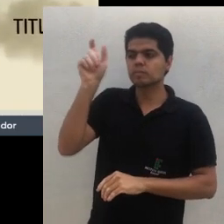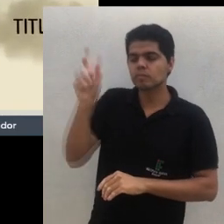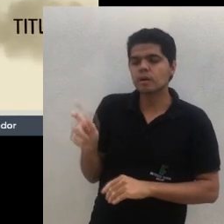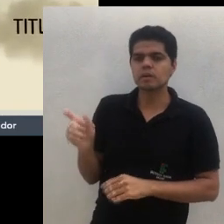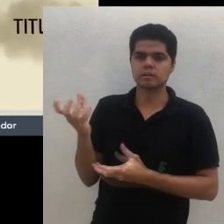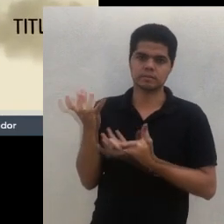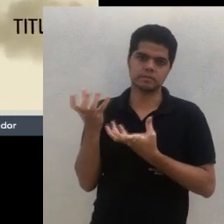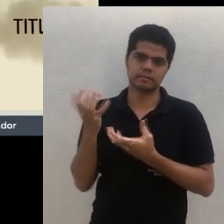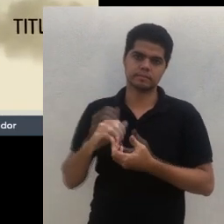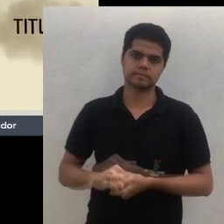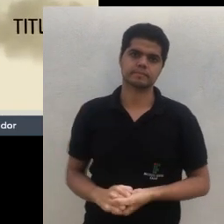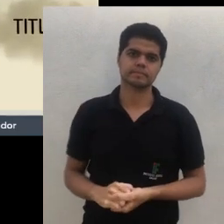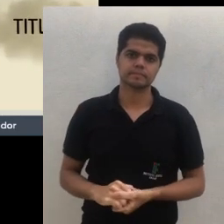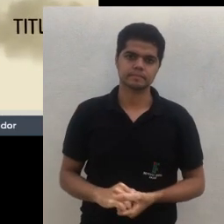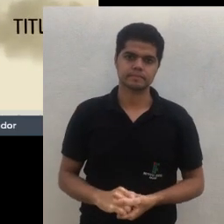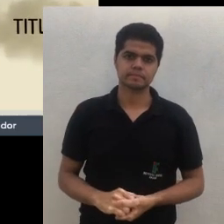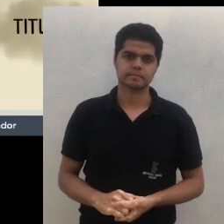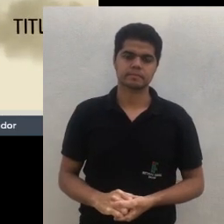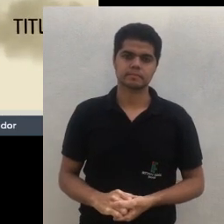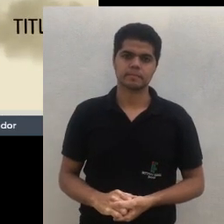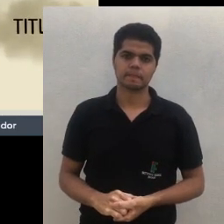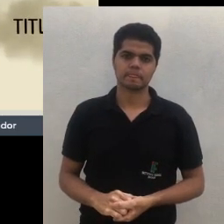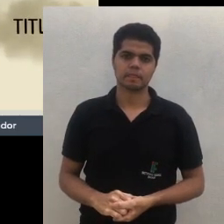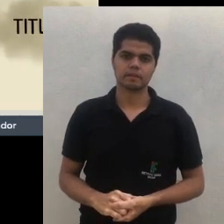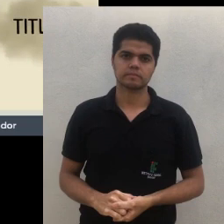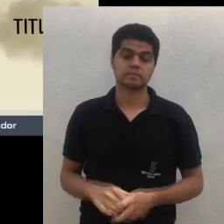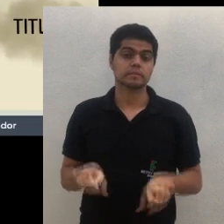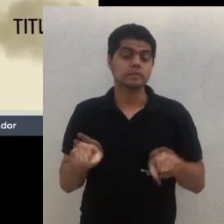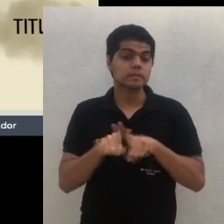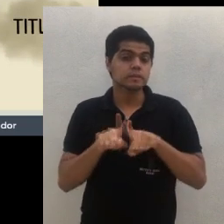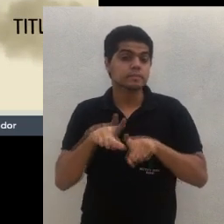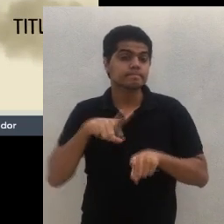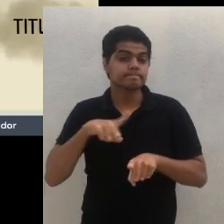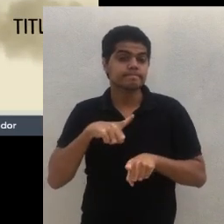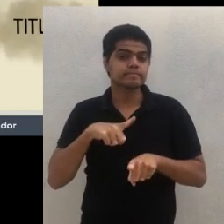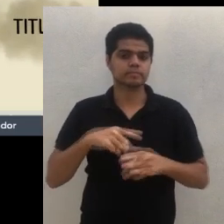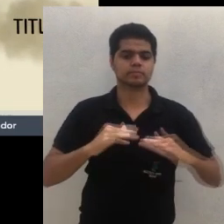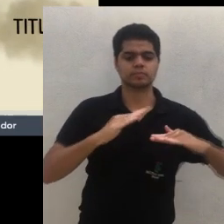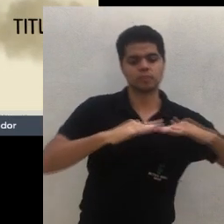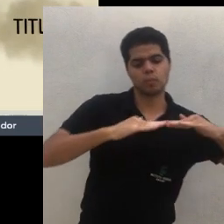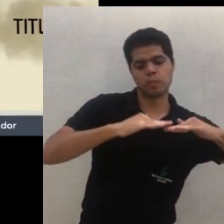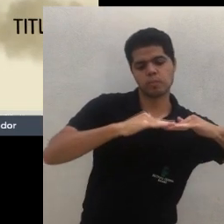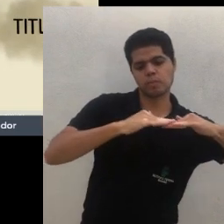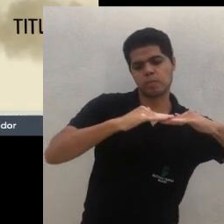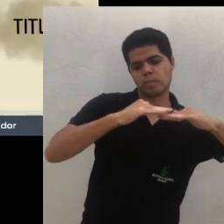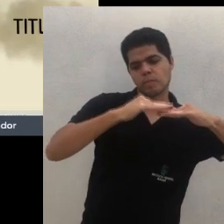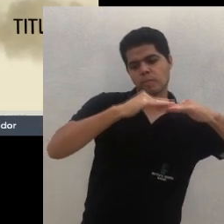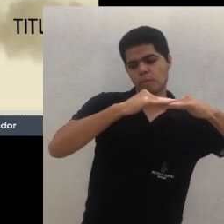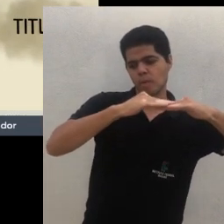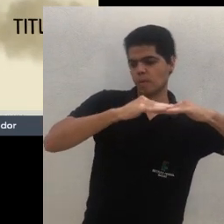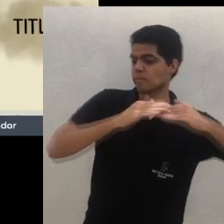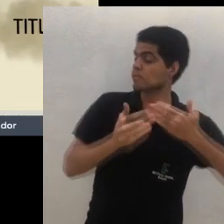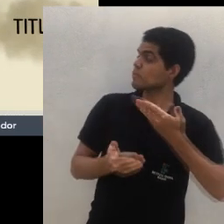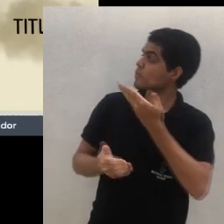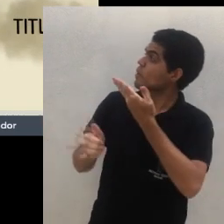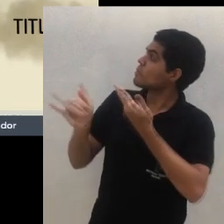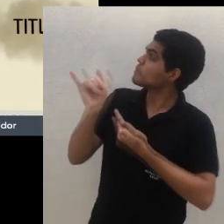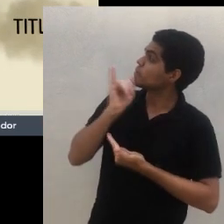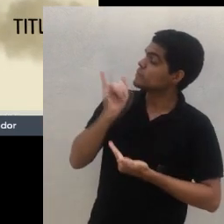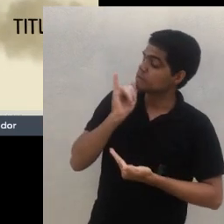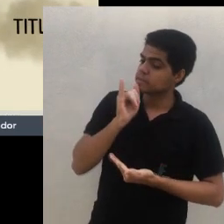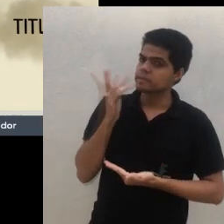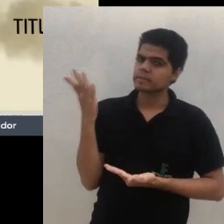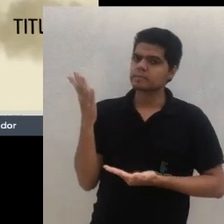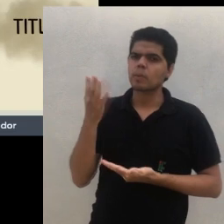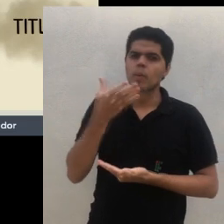Aí vem a montagem da agrofloresta, né? Então, você tem aqui um exemplo, esse é um trabalho de André e ele que